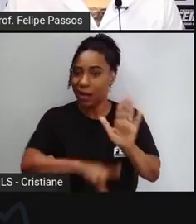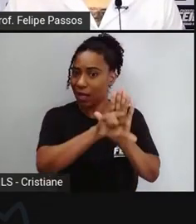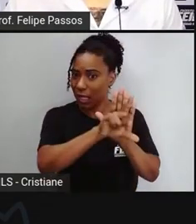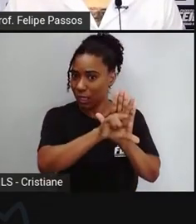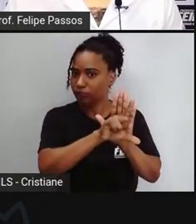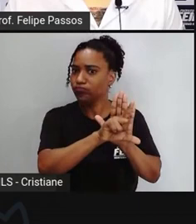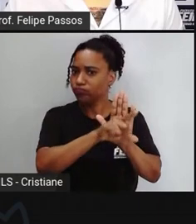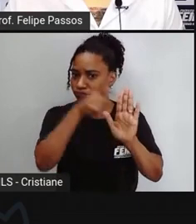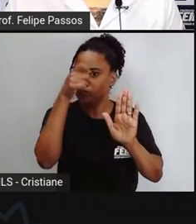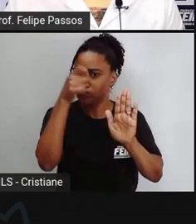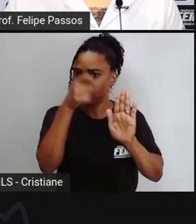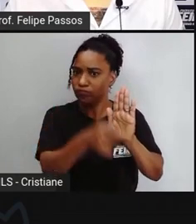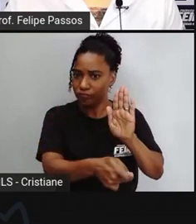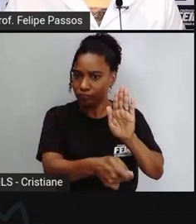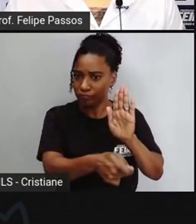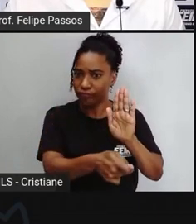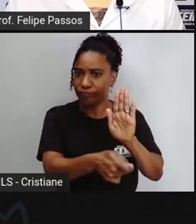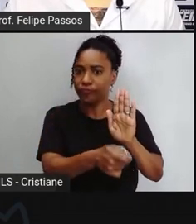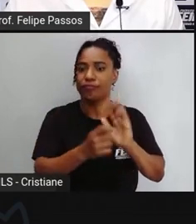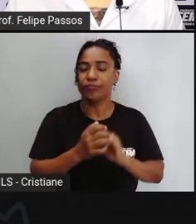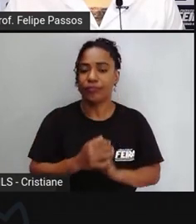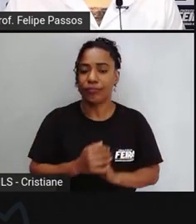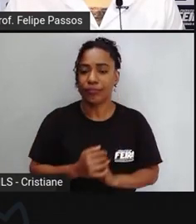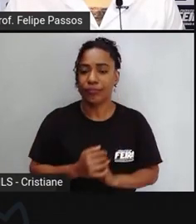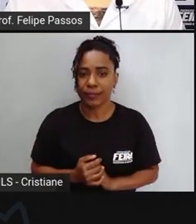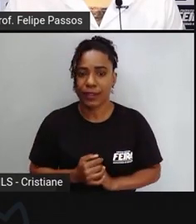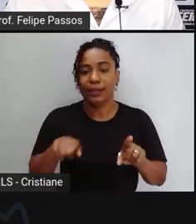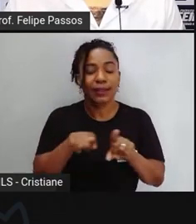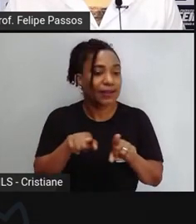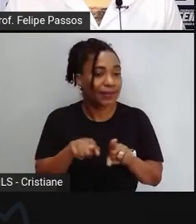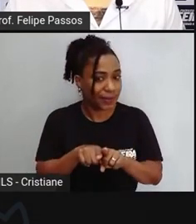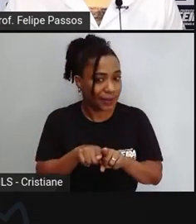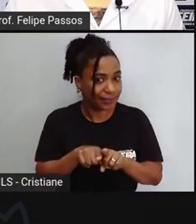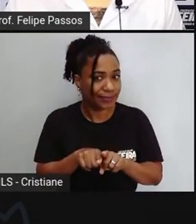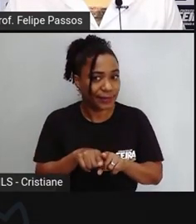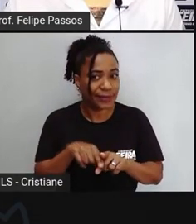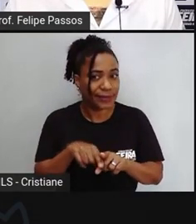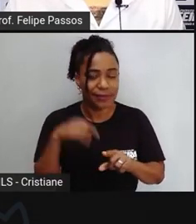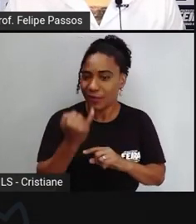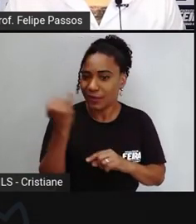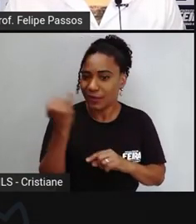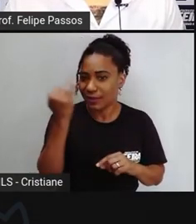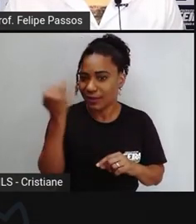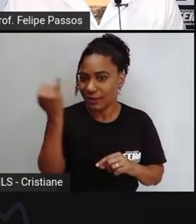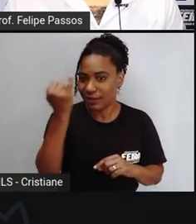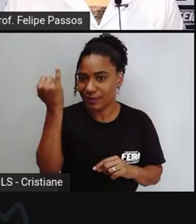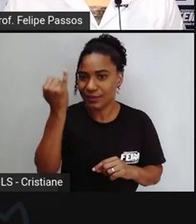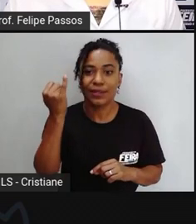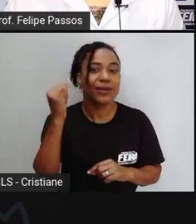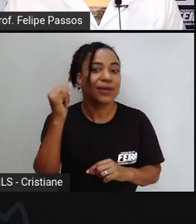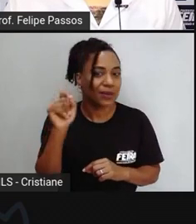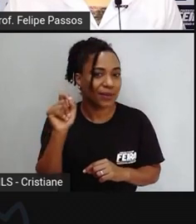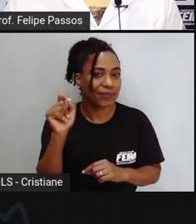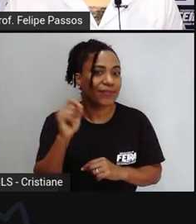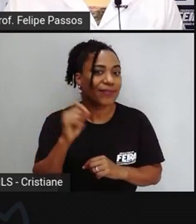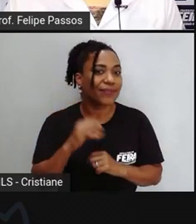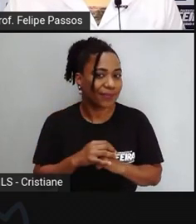e o mais importante, a busca pela sociedade da